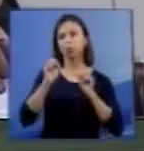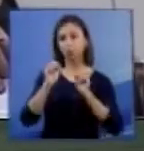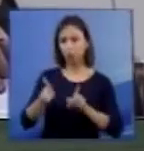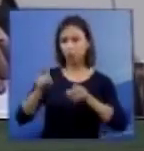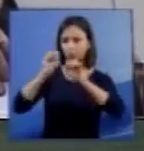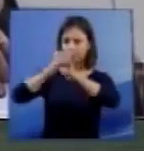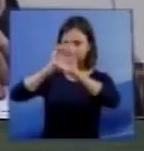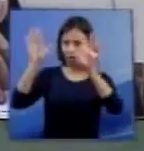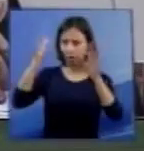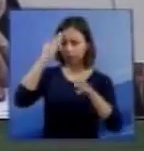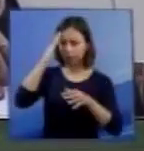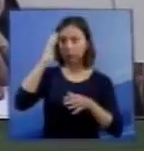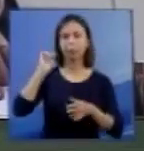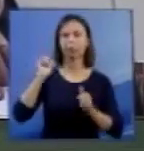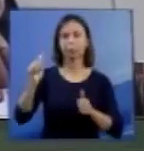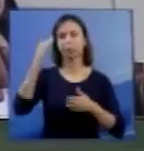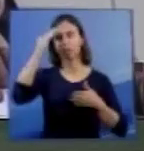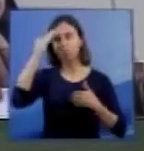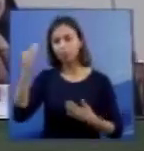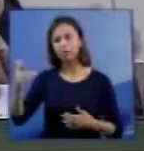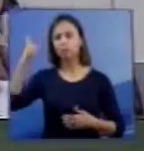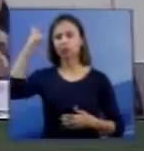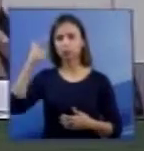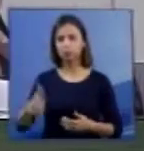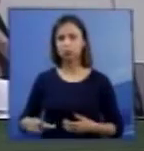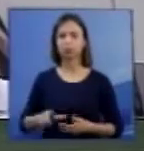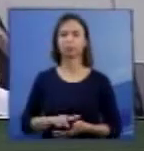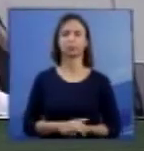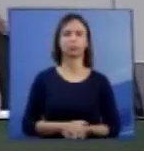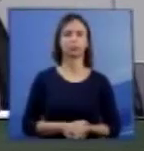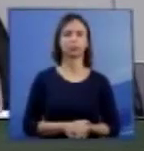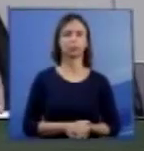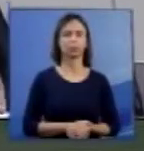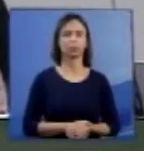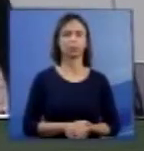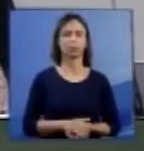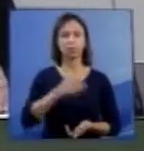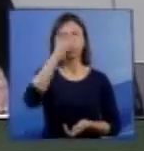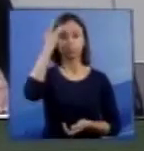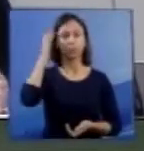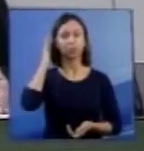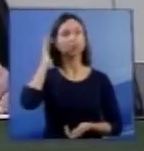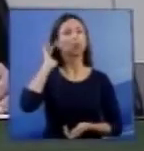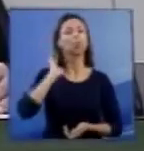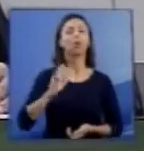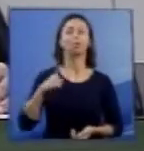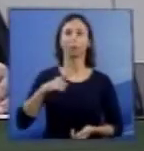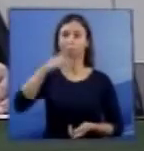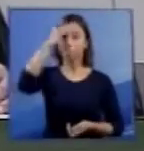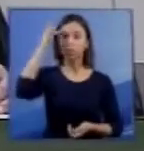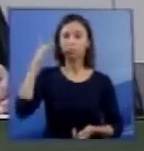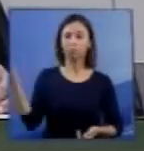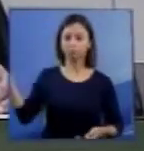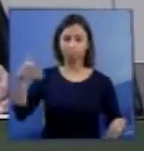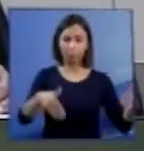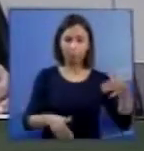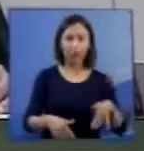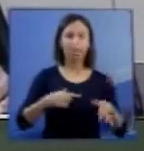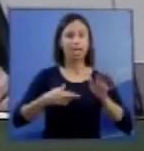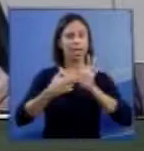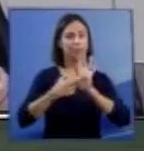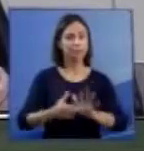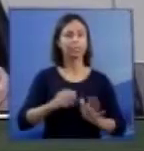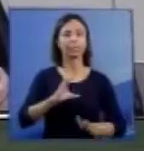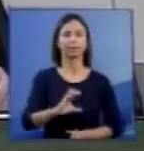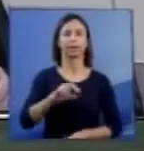matéria, agradeço mais uma vez àqueles que compareceram em nome da CNBB, ao